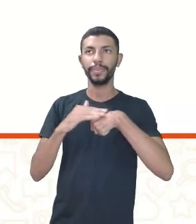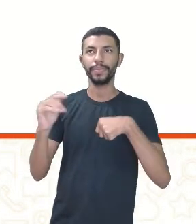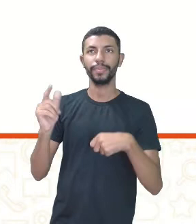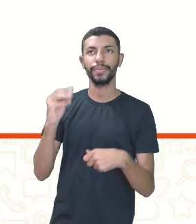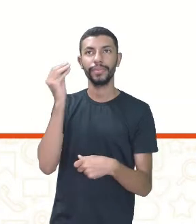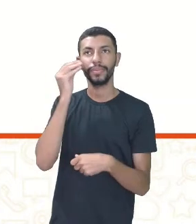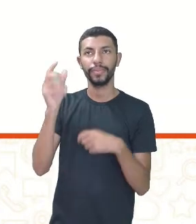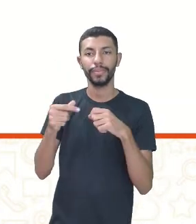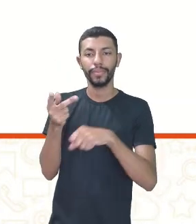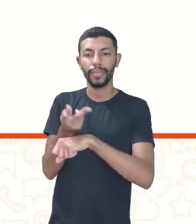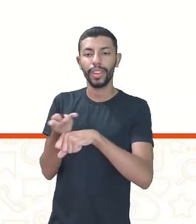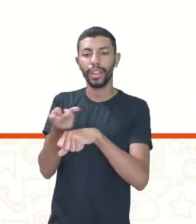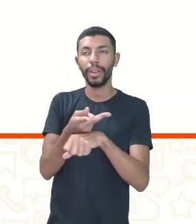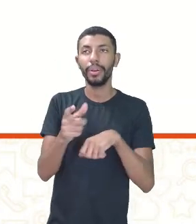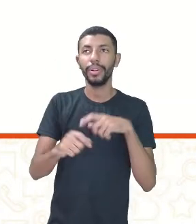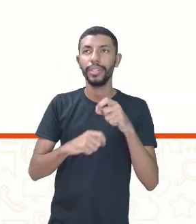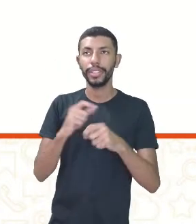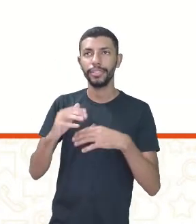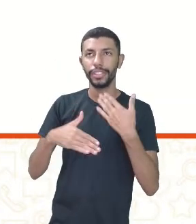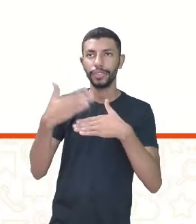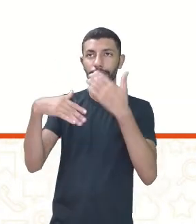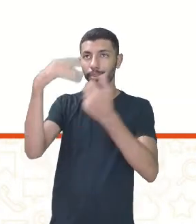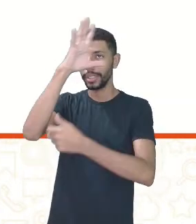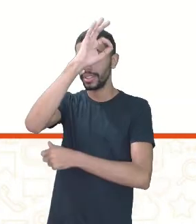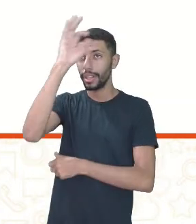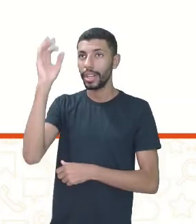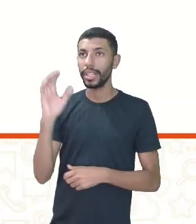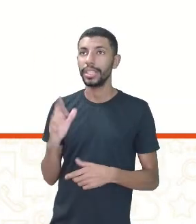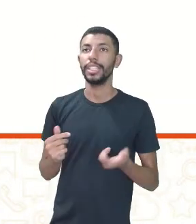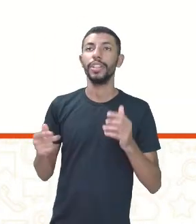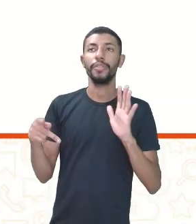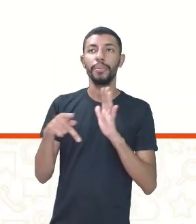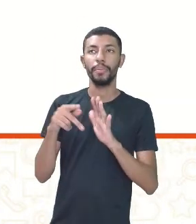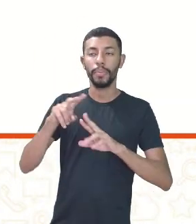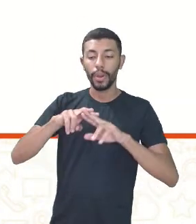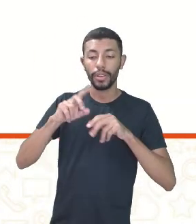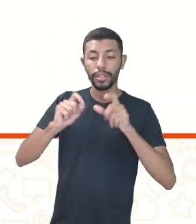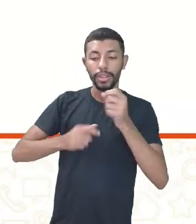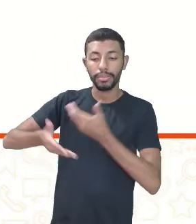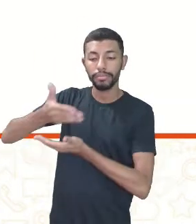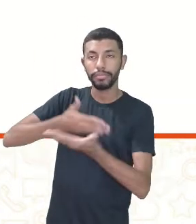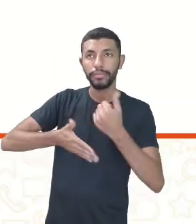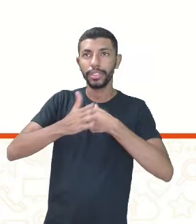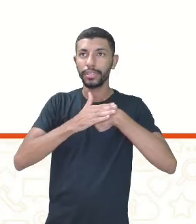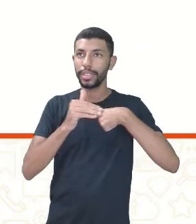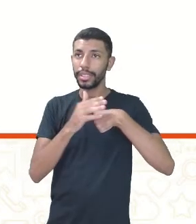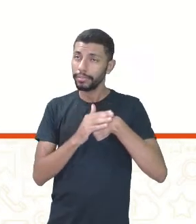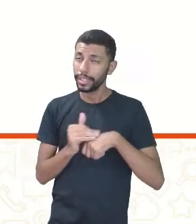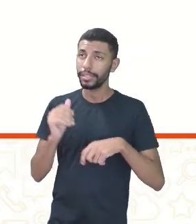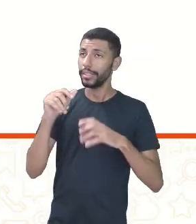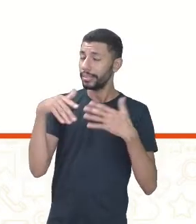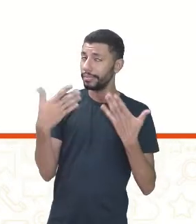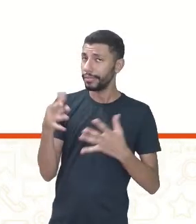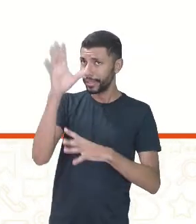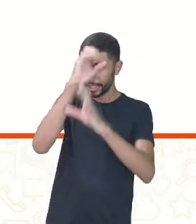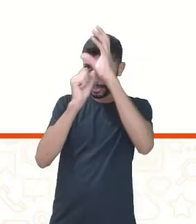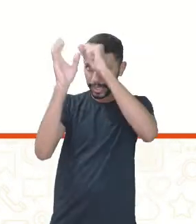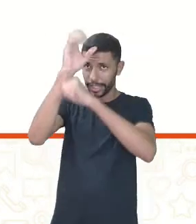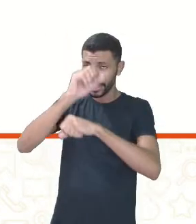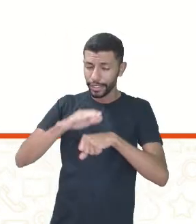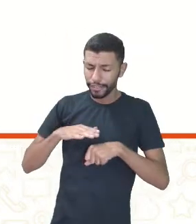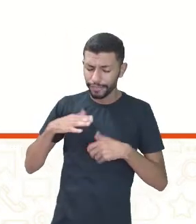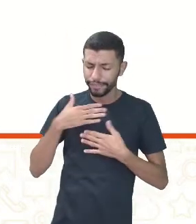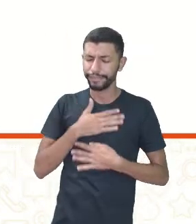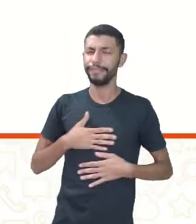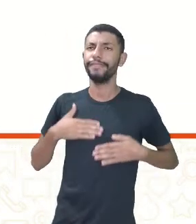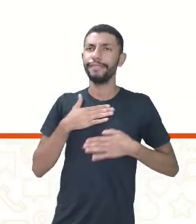cognitivo por meio das interações afetivas, tornando a aprendizagem mais agradável, significativa,